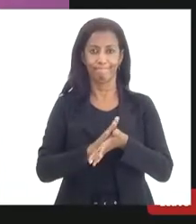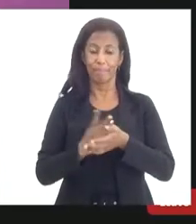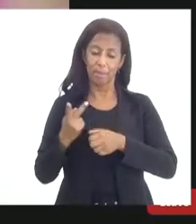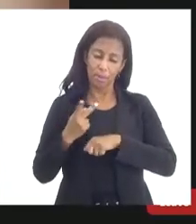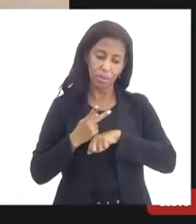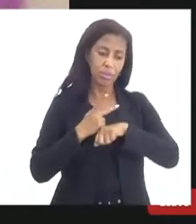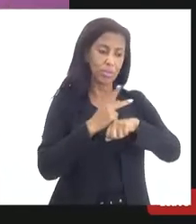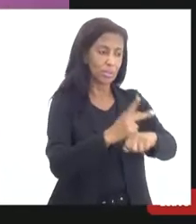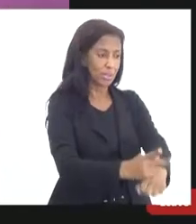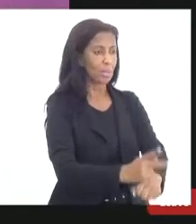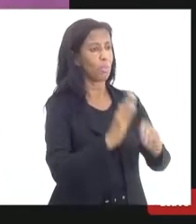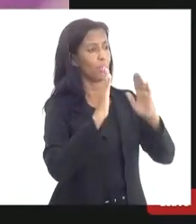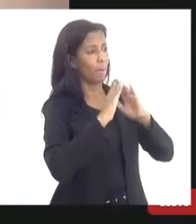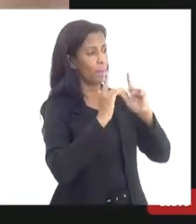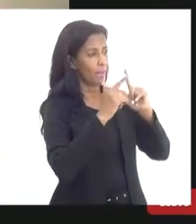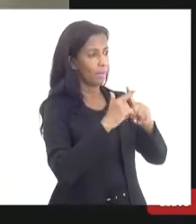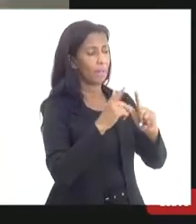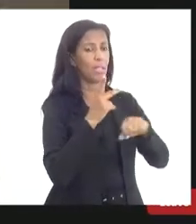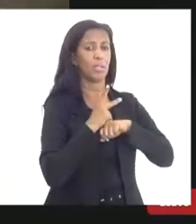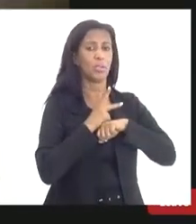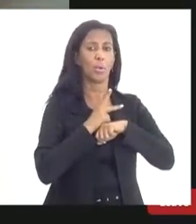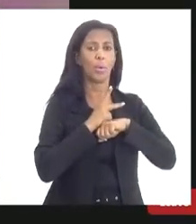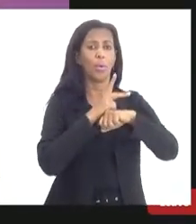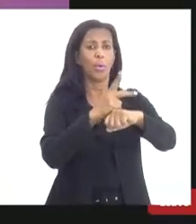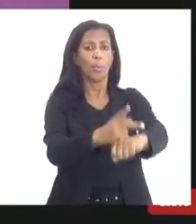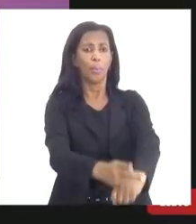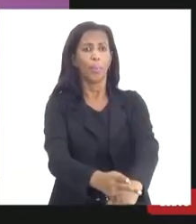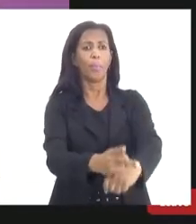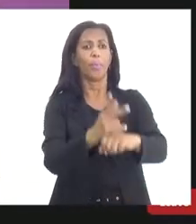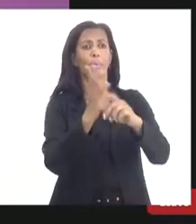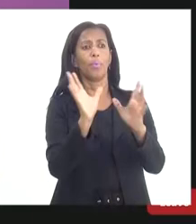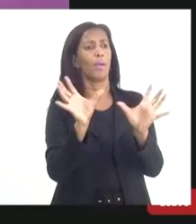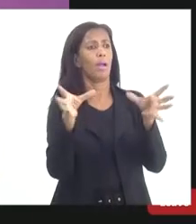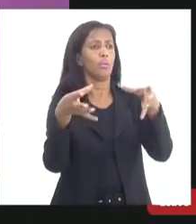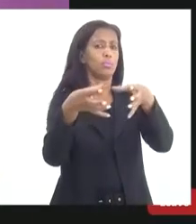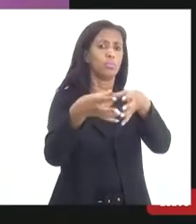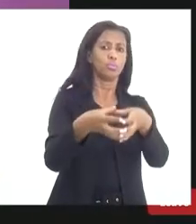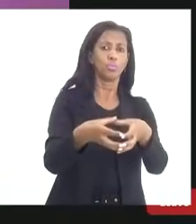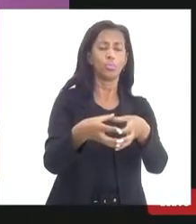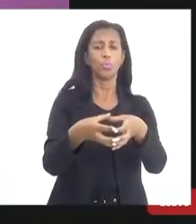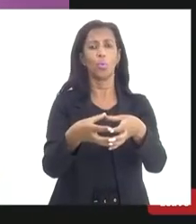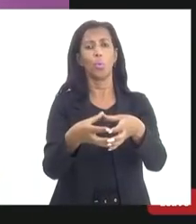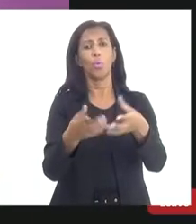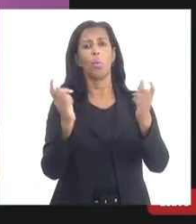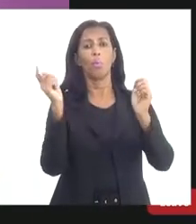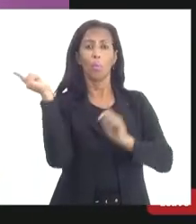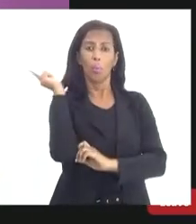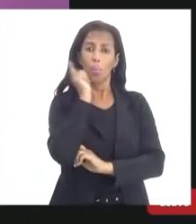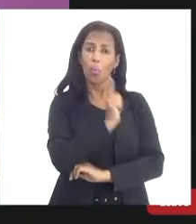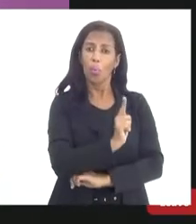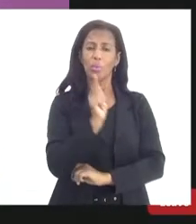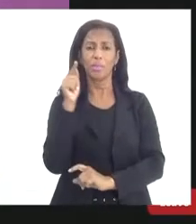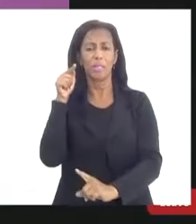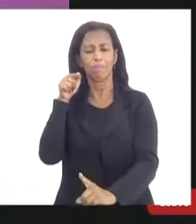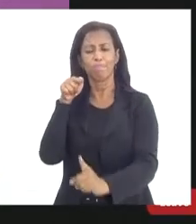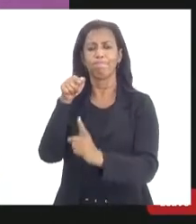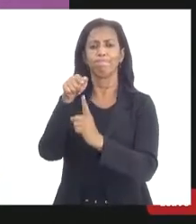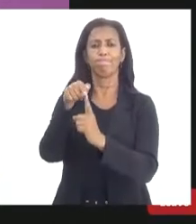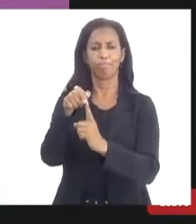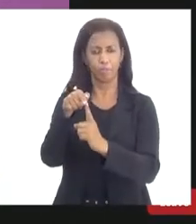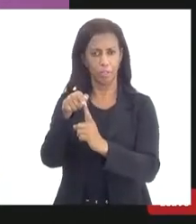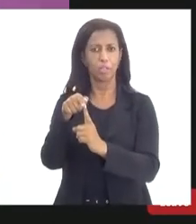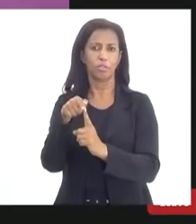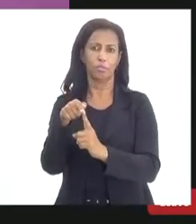pares buscar as igrejas buscar as entidades de classe para a gente realmente atingir o nosso